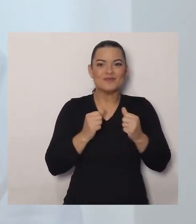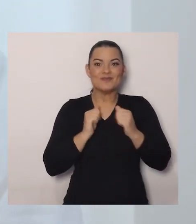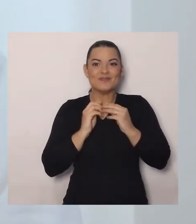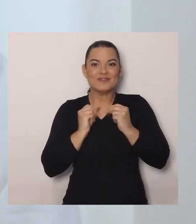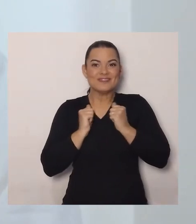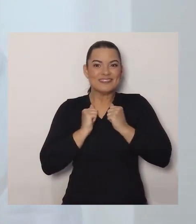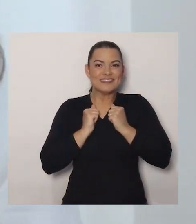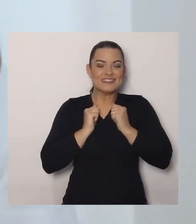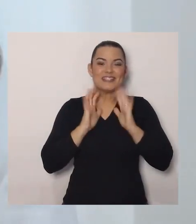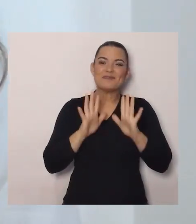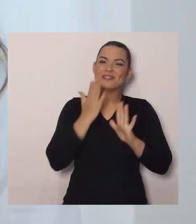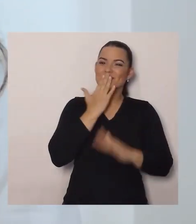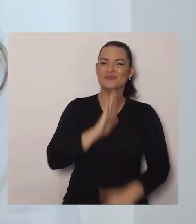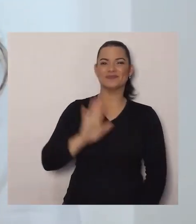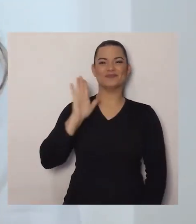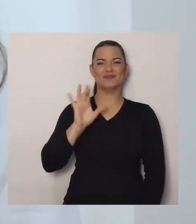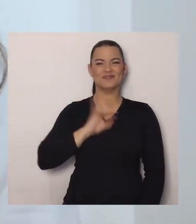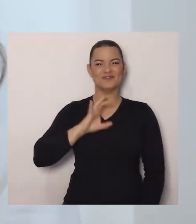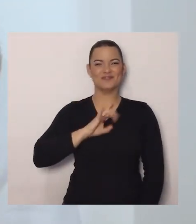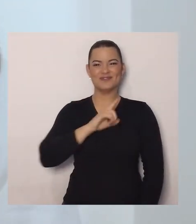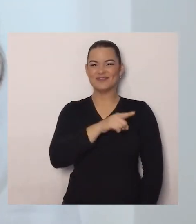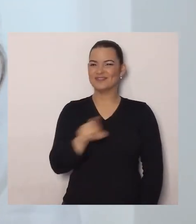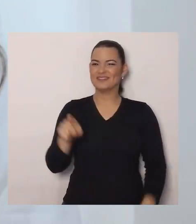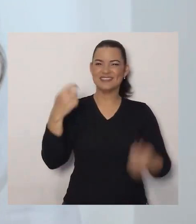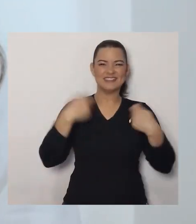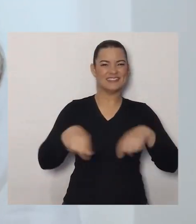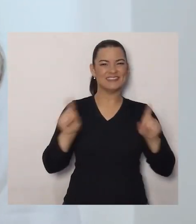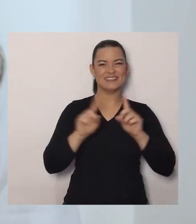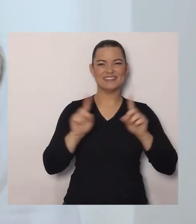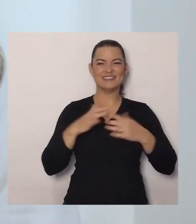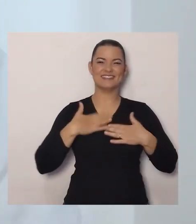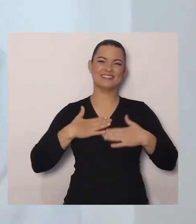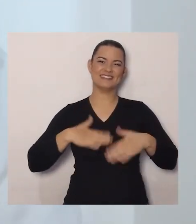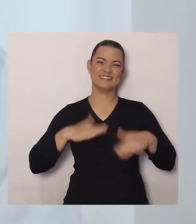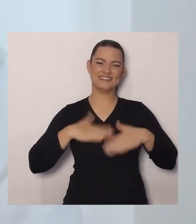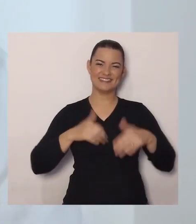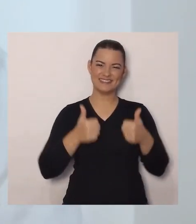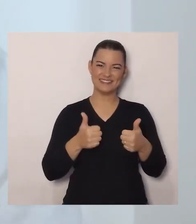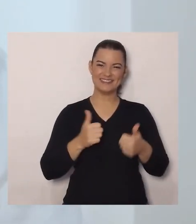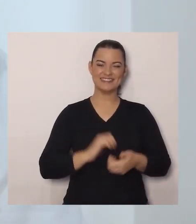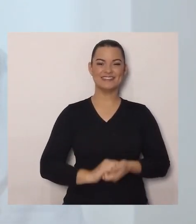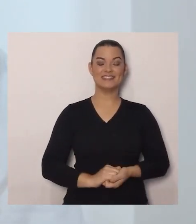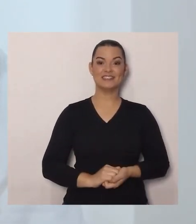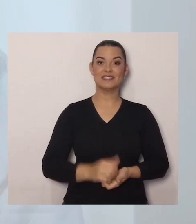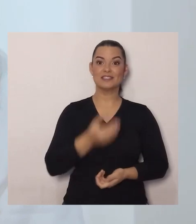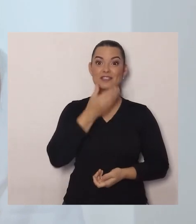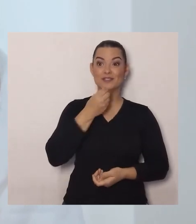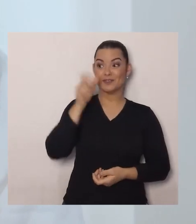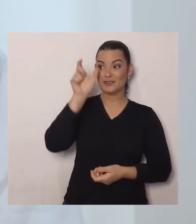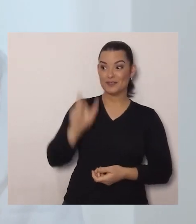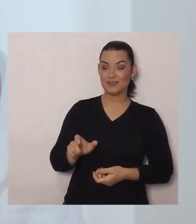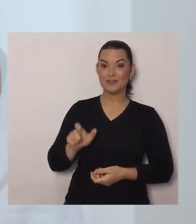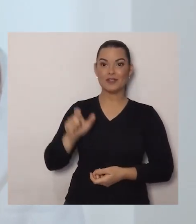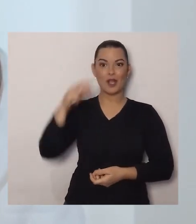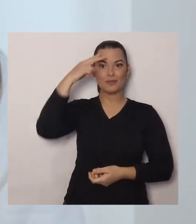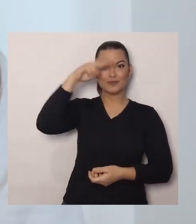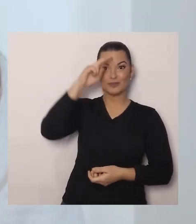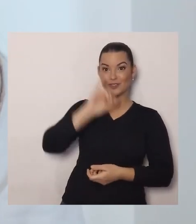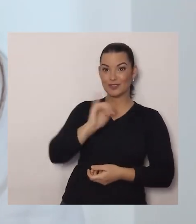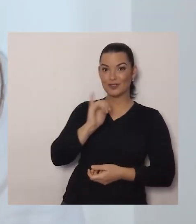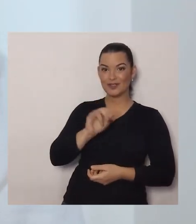eu prometo que você não vai ficar com medo. Pode ficar tranquilo. O historiador Elton